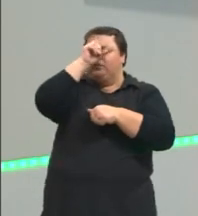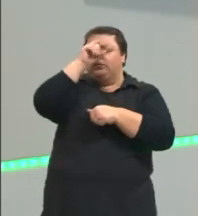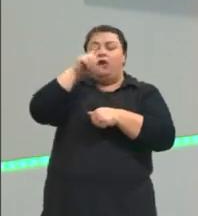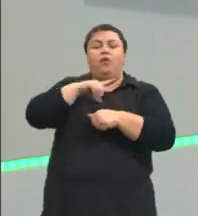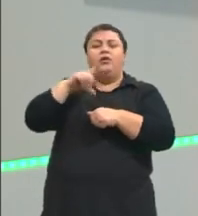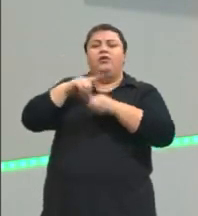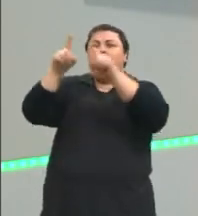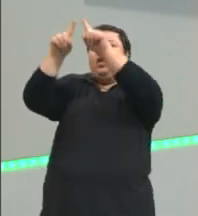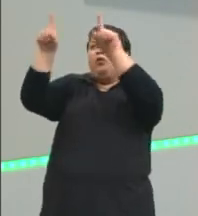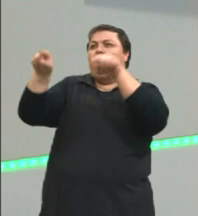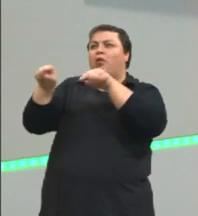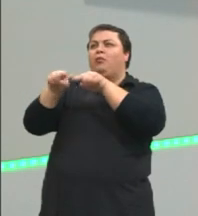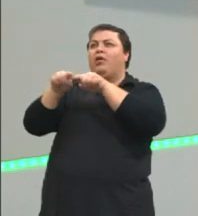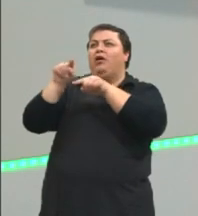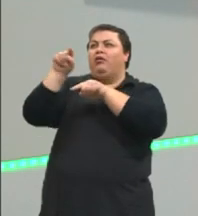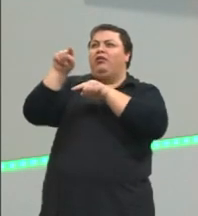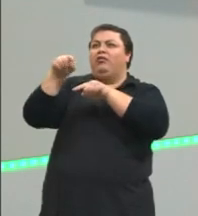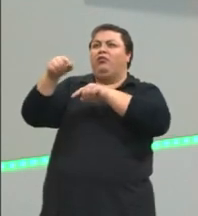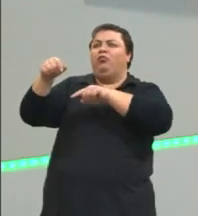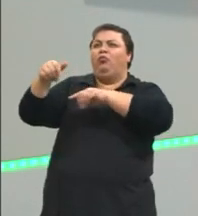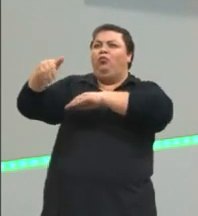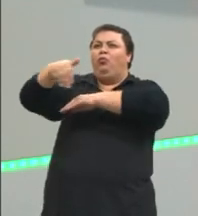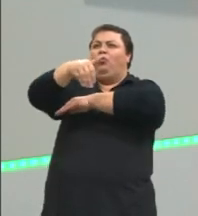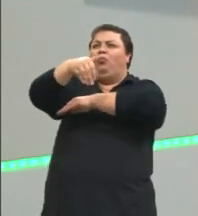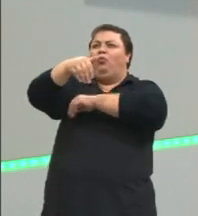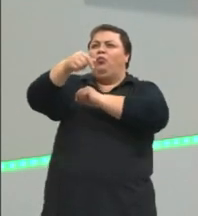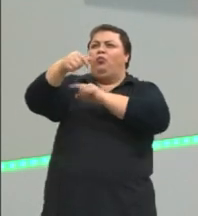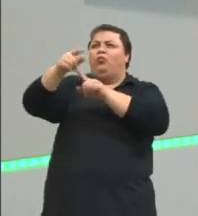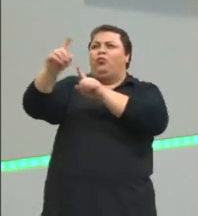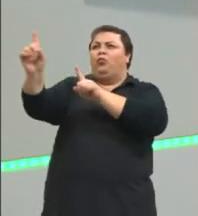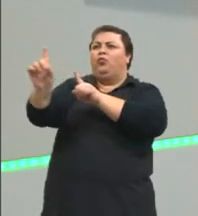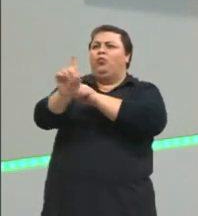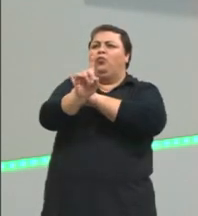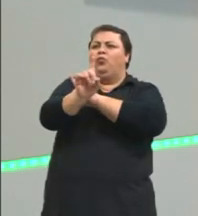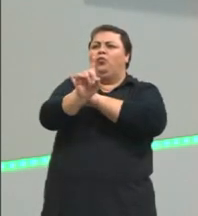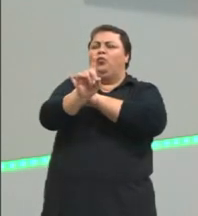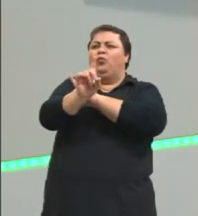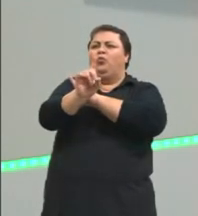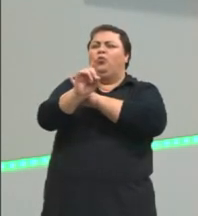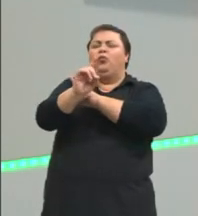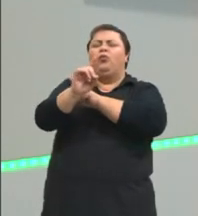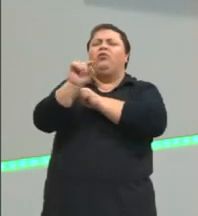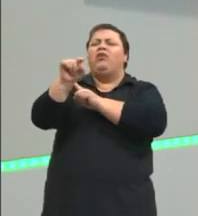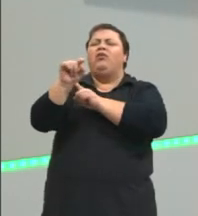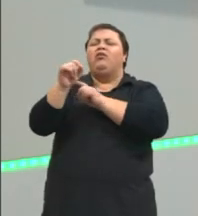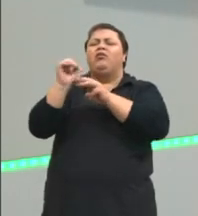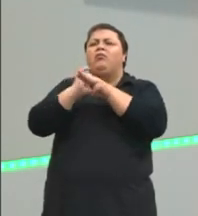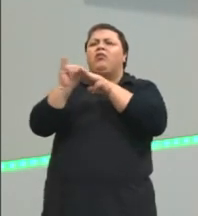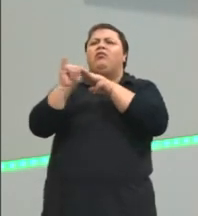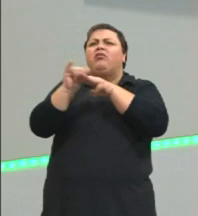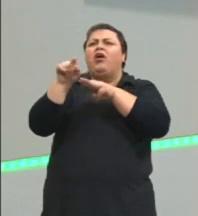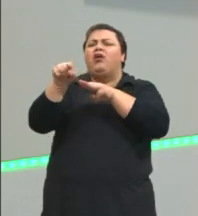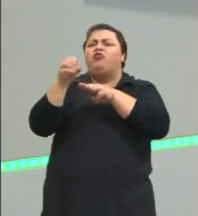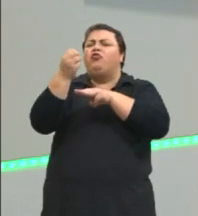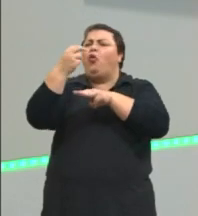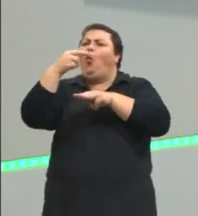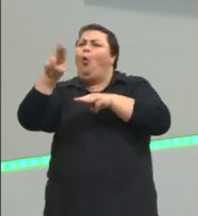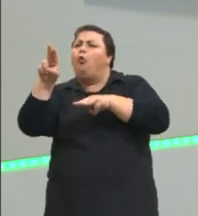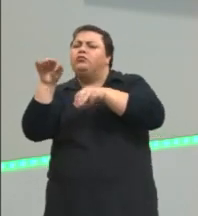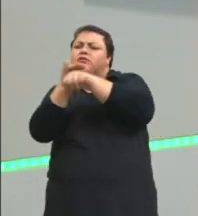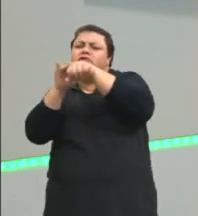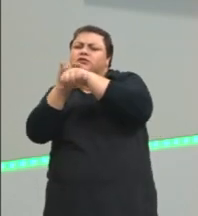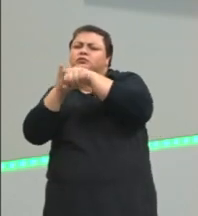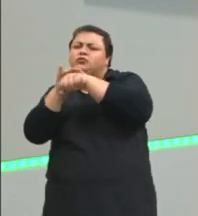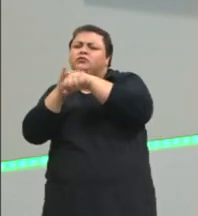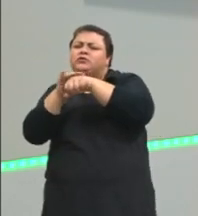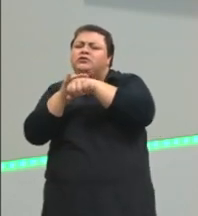uma placa dessas no corredor, o que isso quer me dizer? Ou, se vocês estão conversando muito na